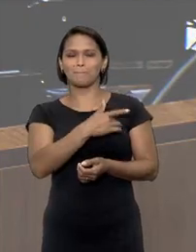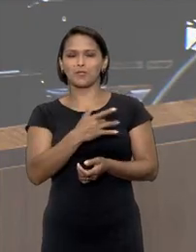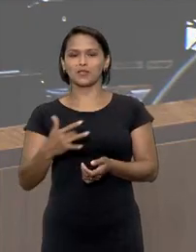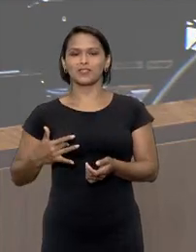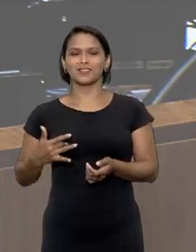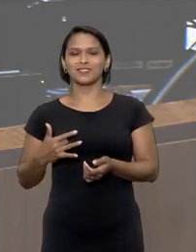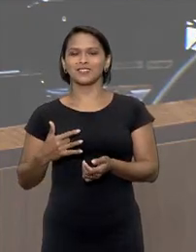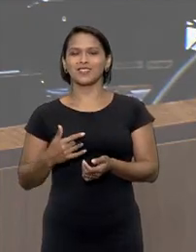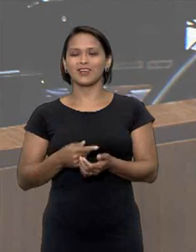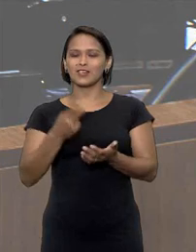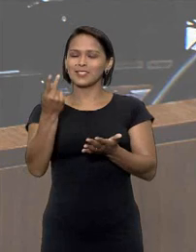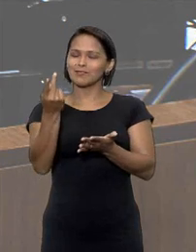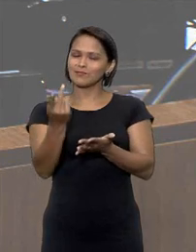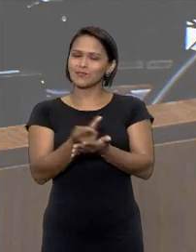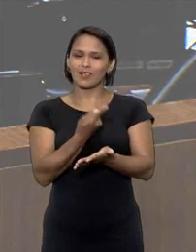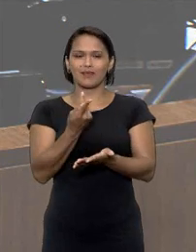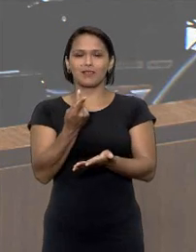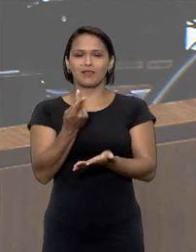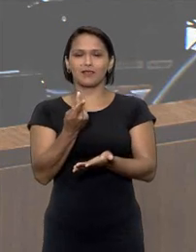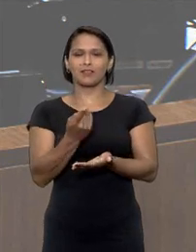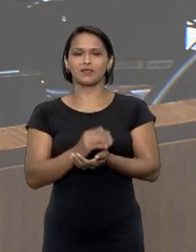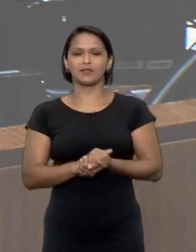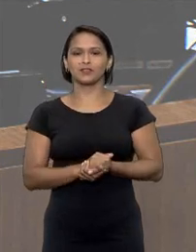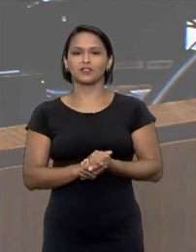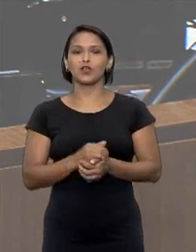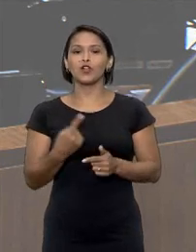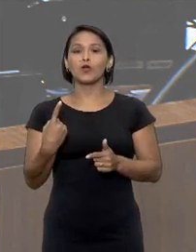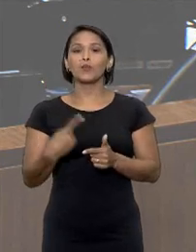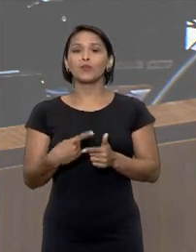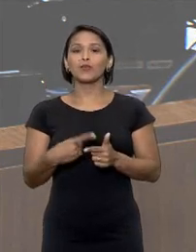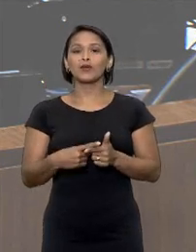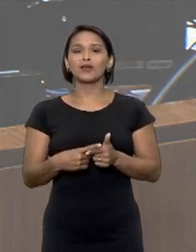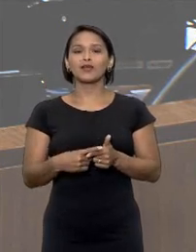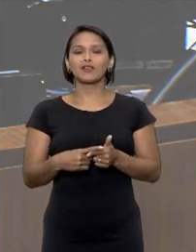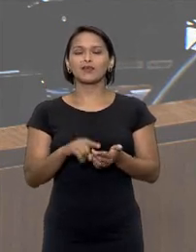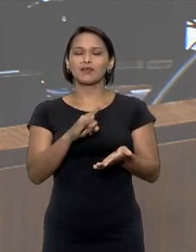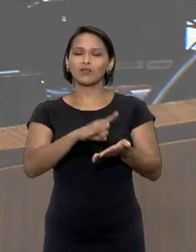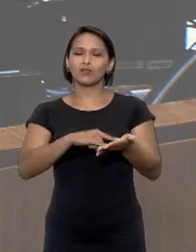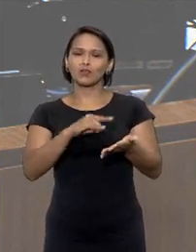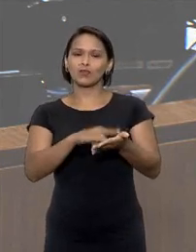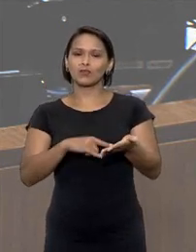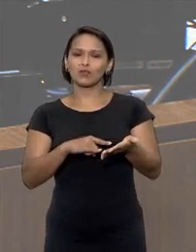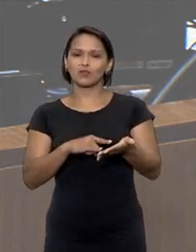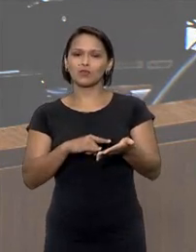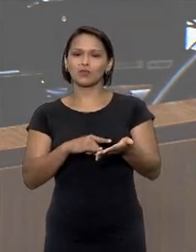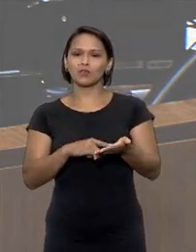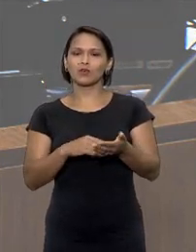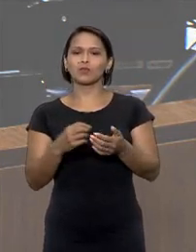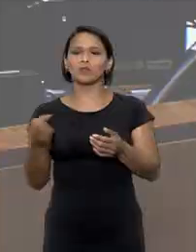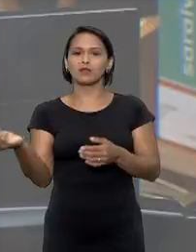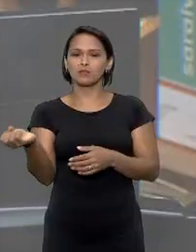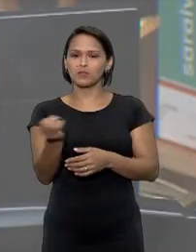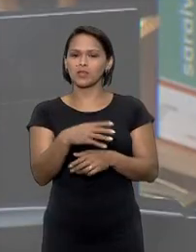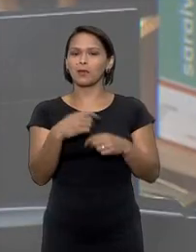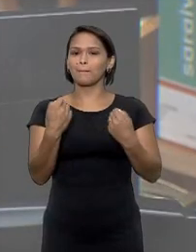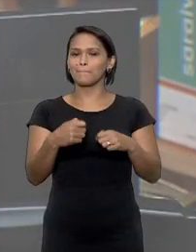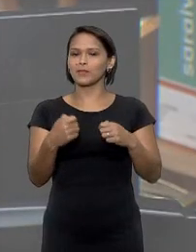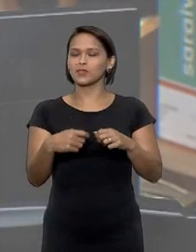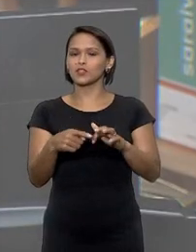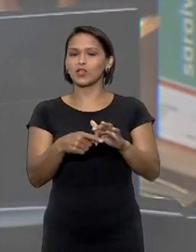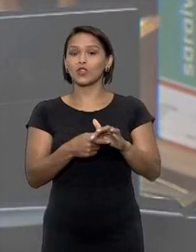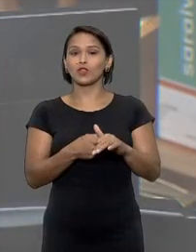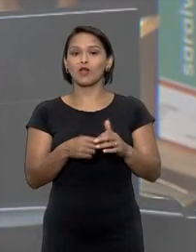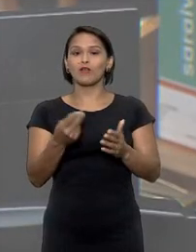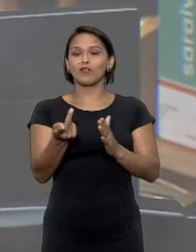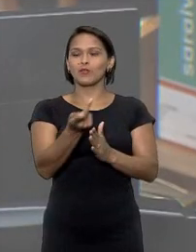ministra Nancy Andrig destacou que foi documentado por laudo médico que a necessidade da nova prótese é por causa